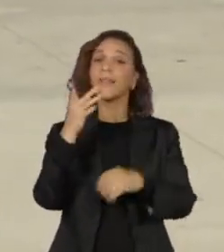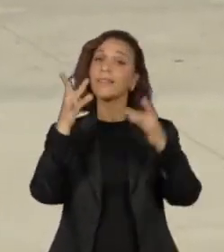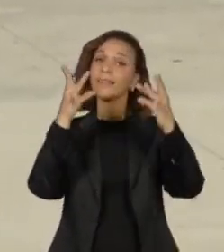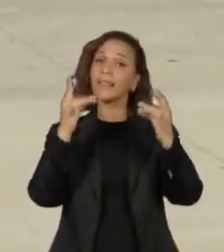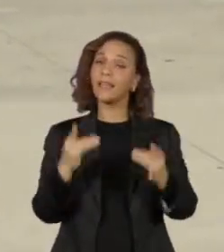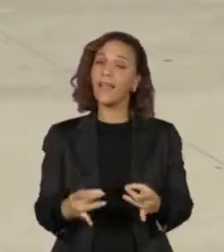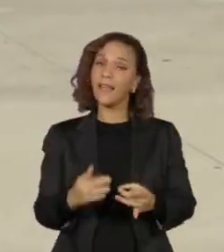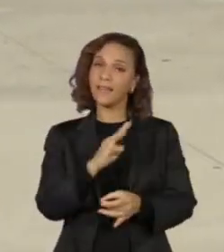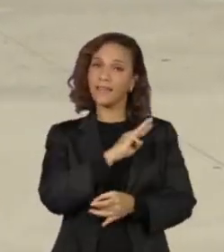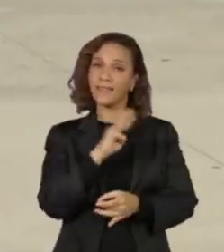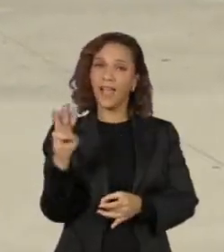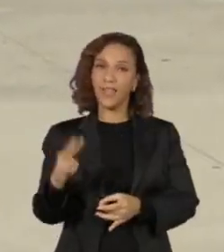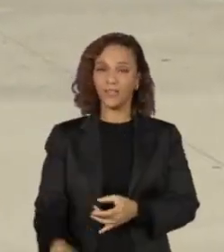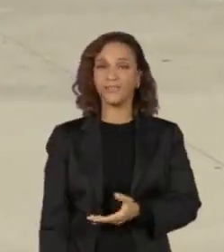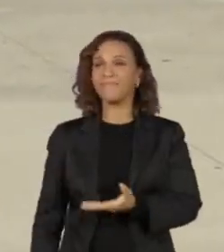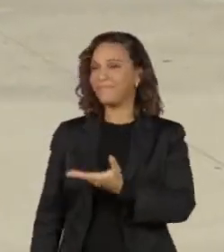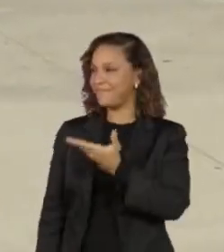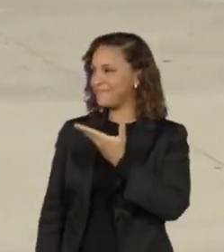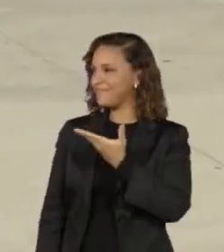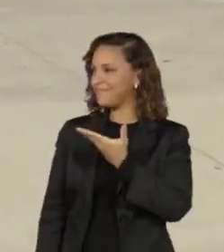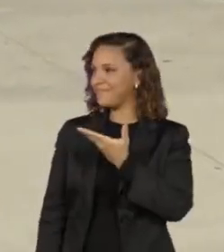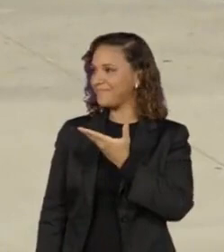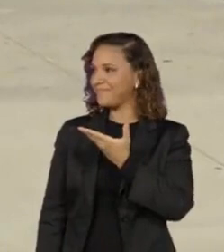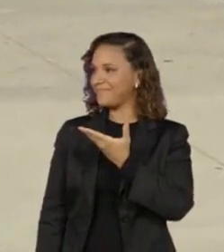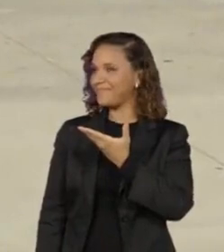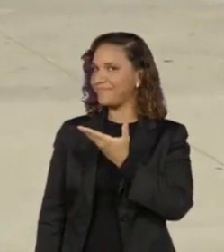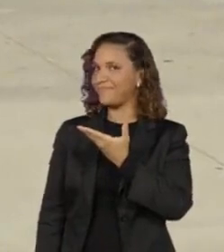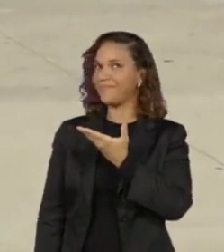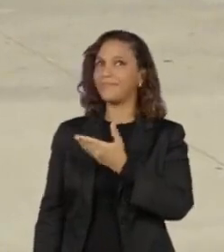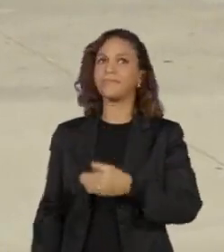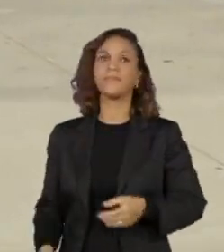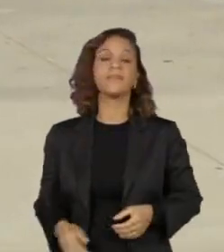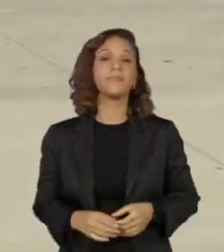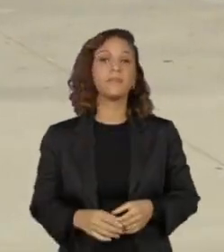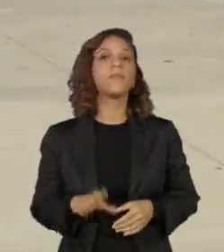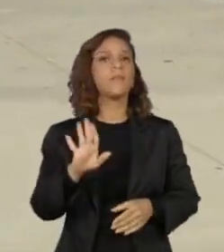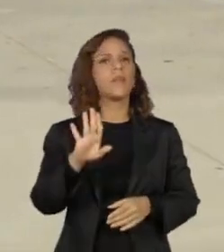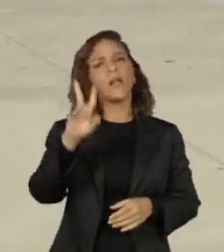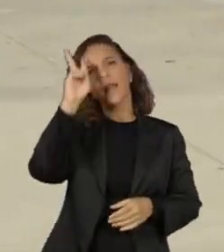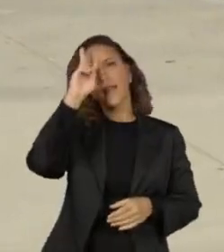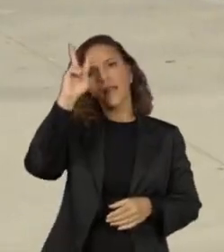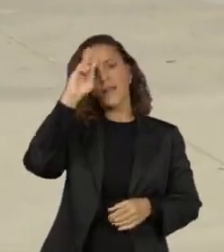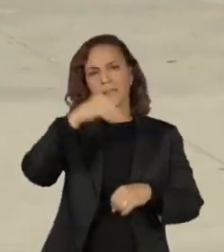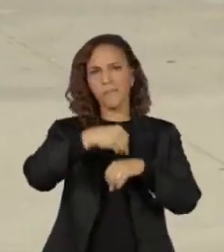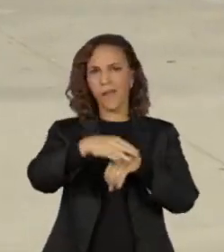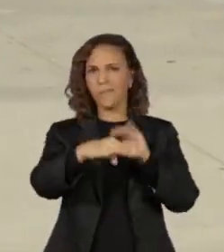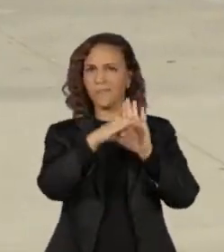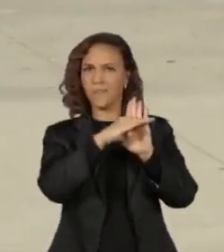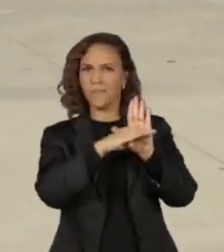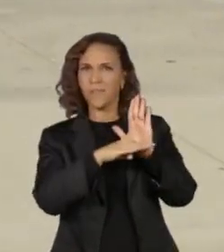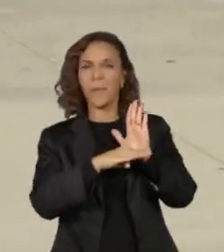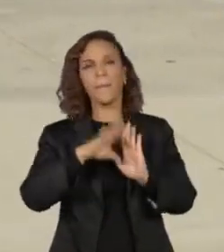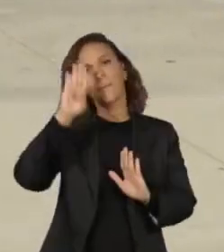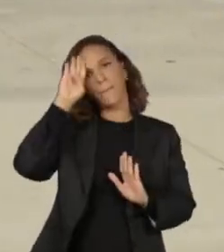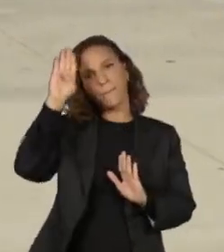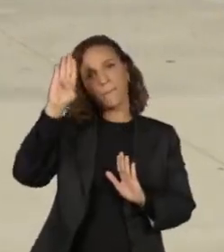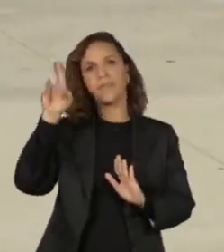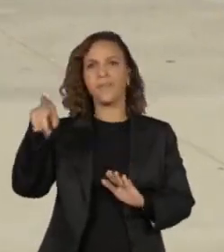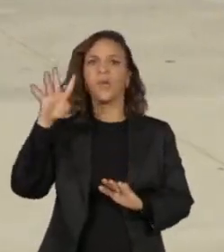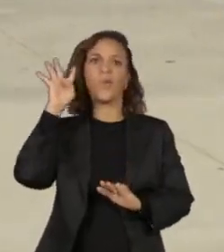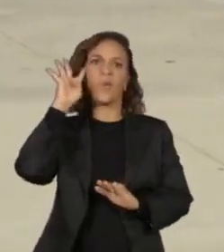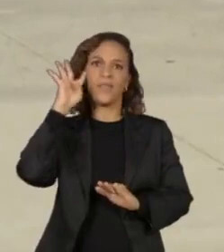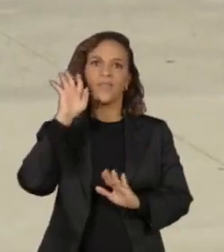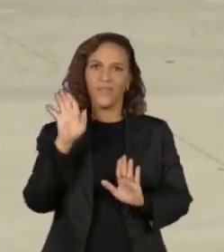acessar o site capital.sp.gov.br. Lembrando que a programação principal é nesta quarta